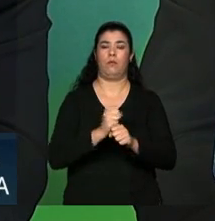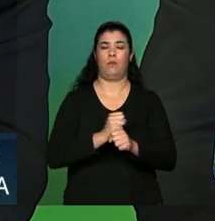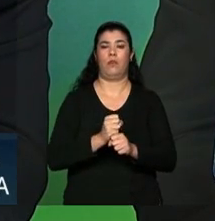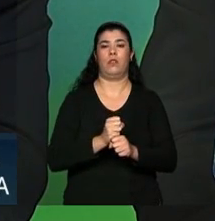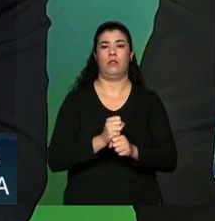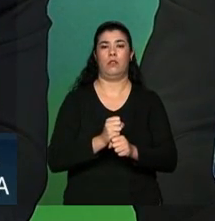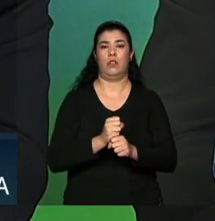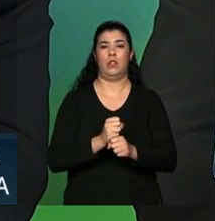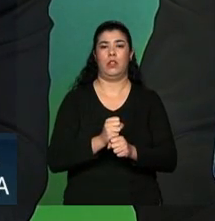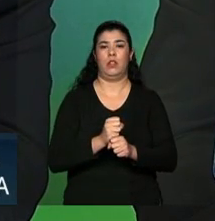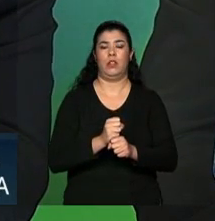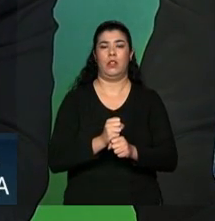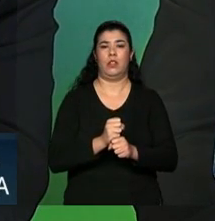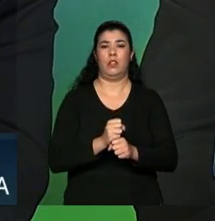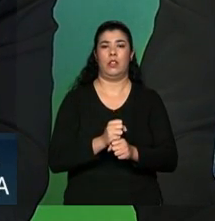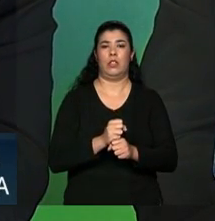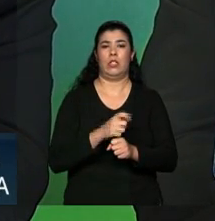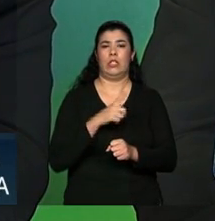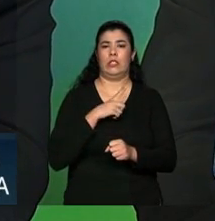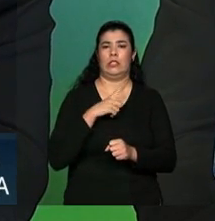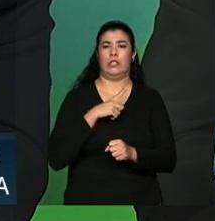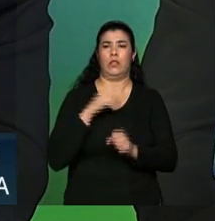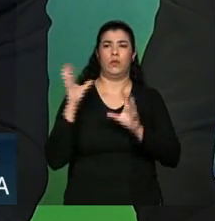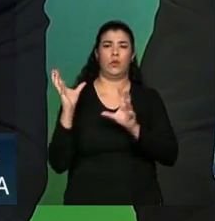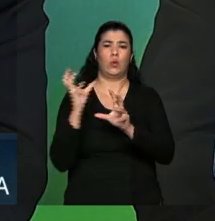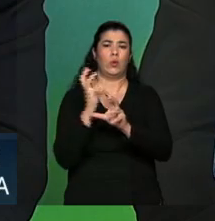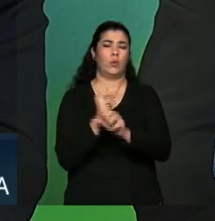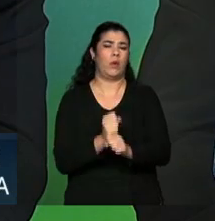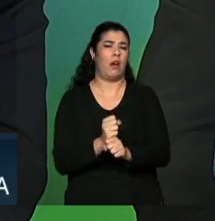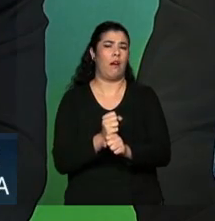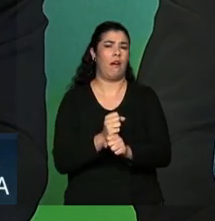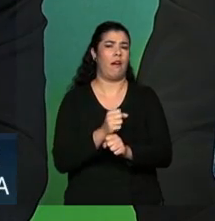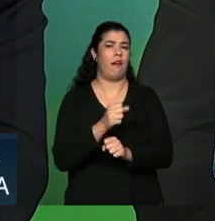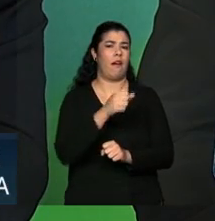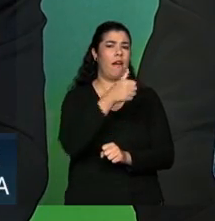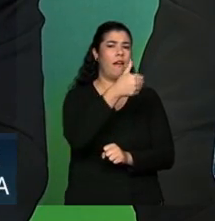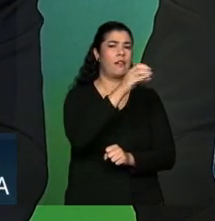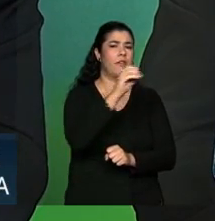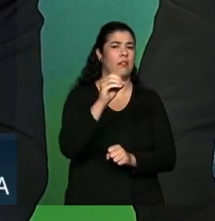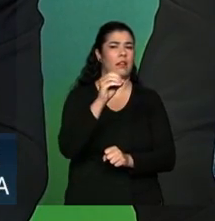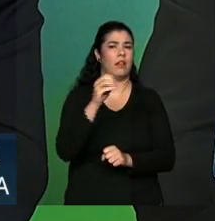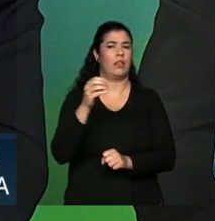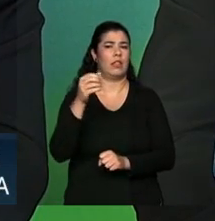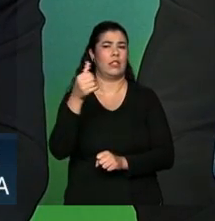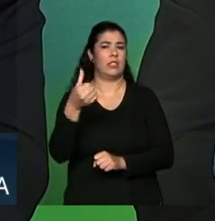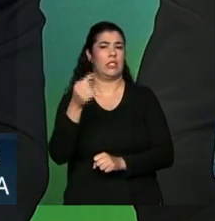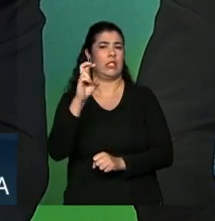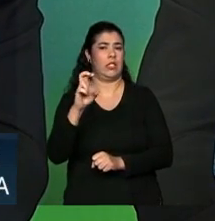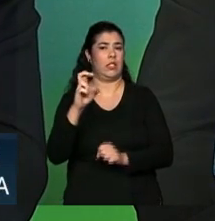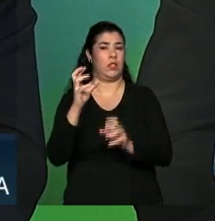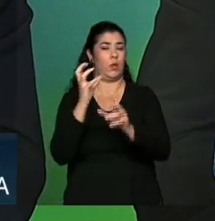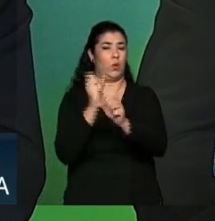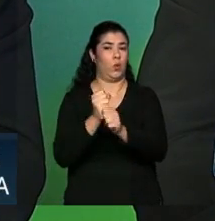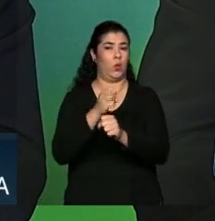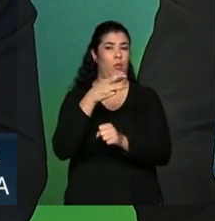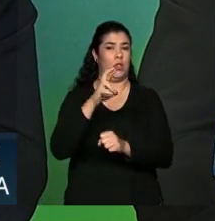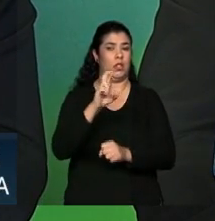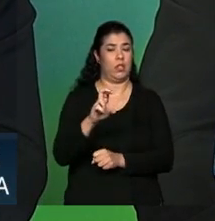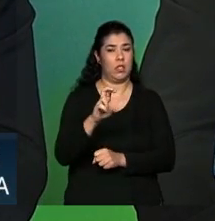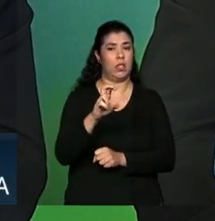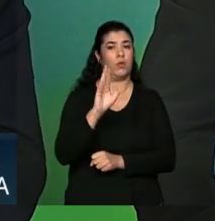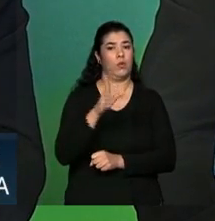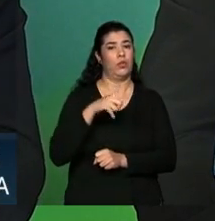Porque 100 é 65 mais 35, já chega na aposentadoria por idade. O trabalhador não